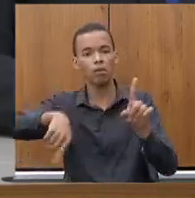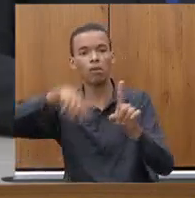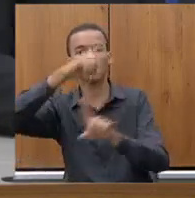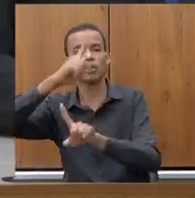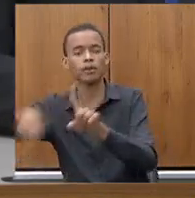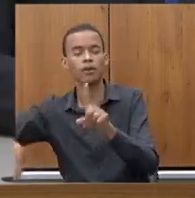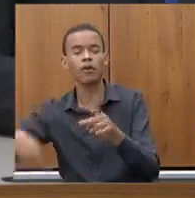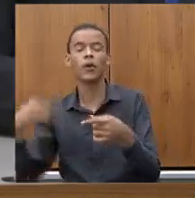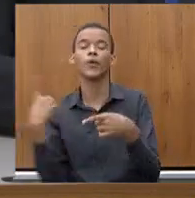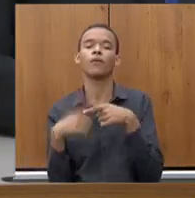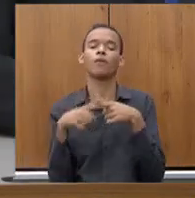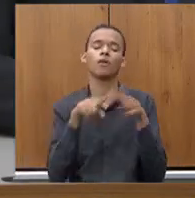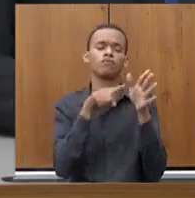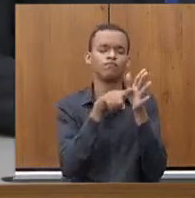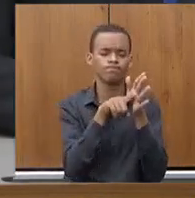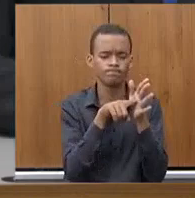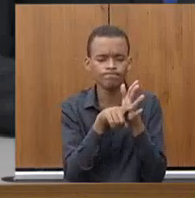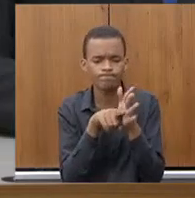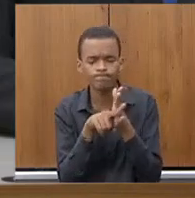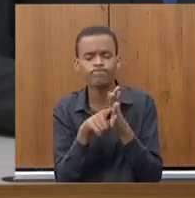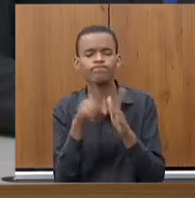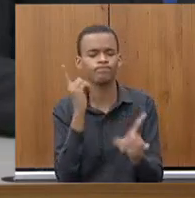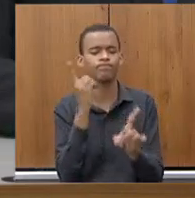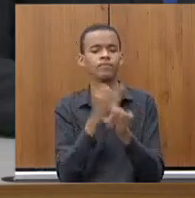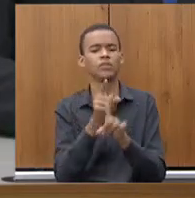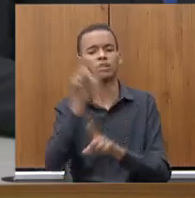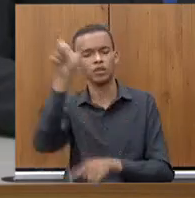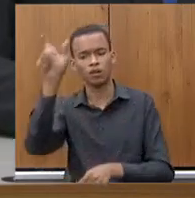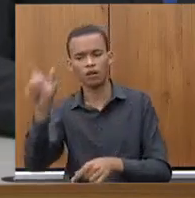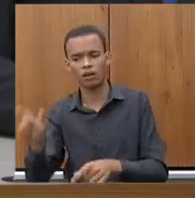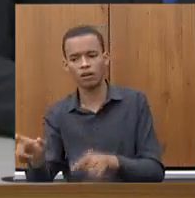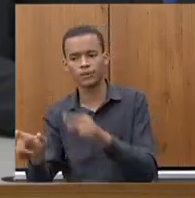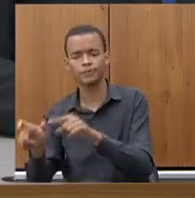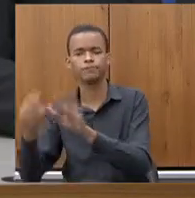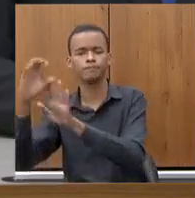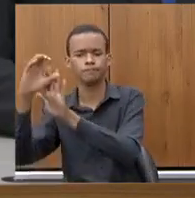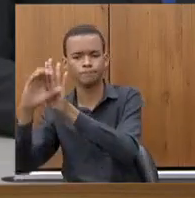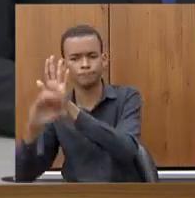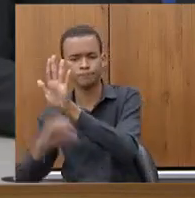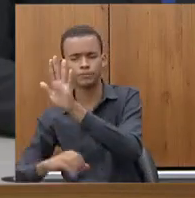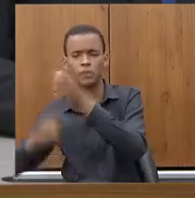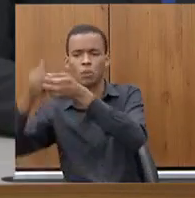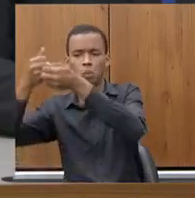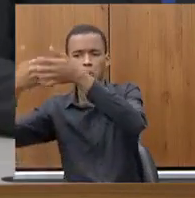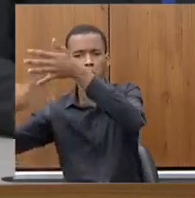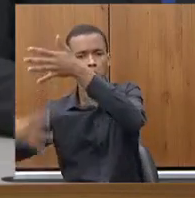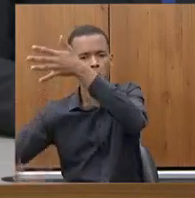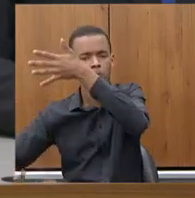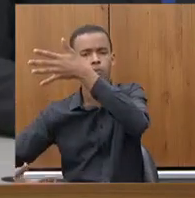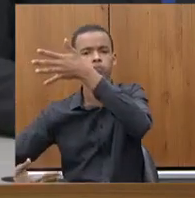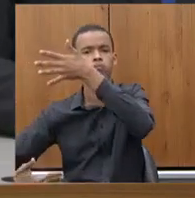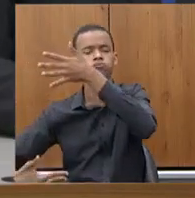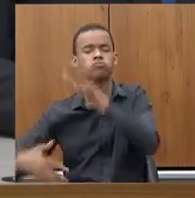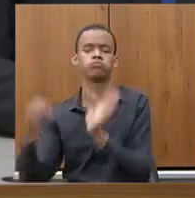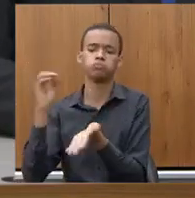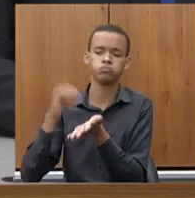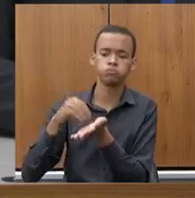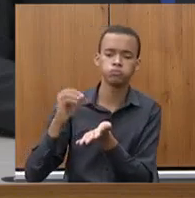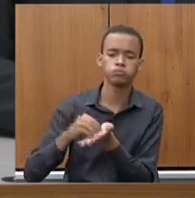critérios, esse pesquisador não tem um currículo cheio de grandes